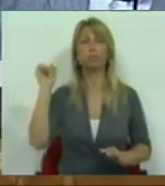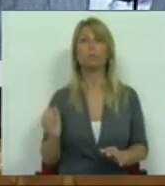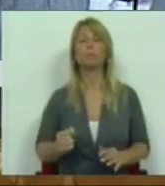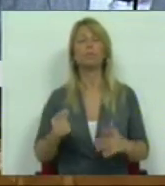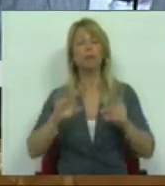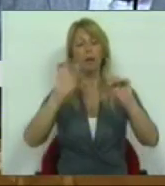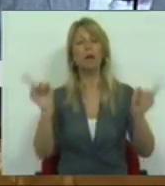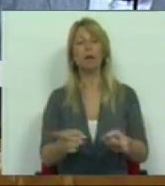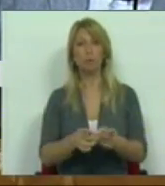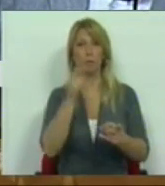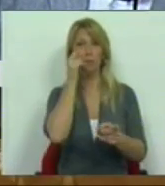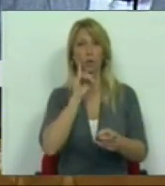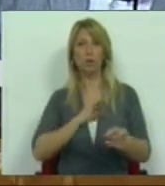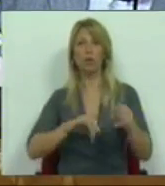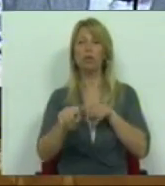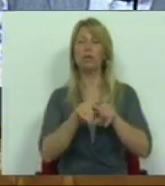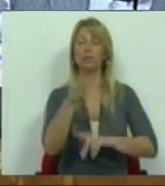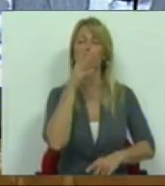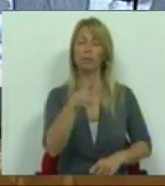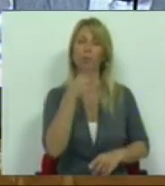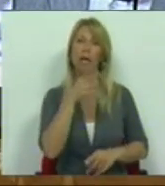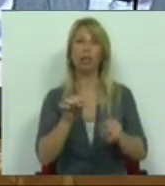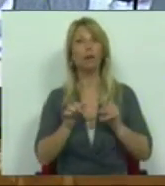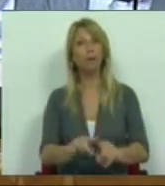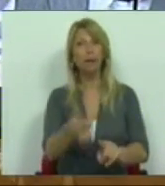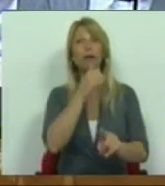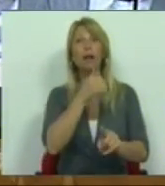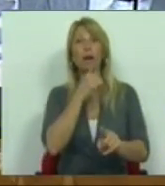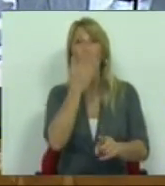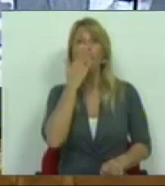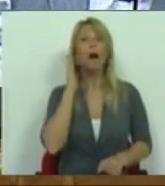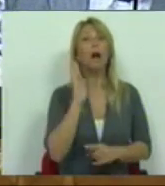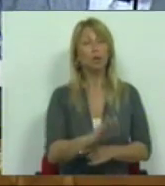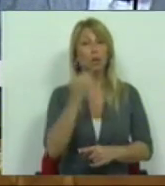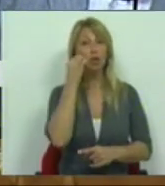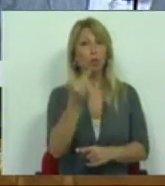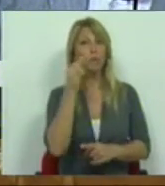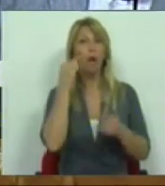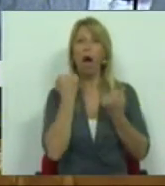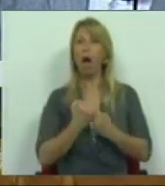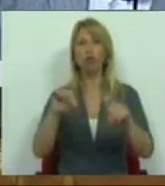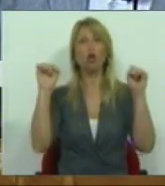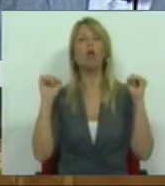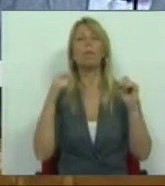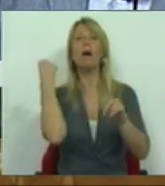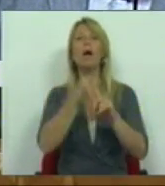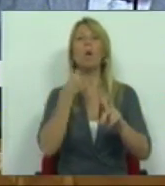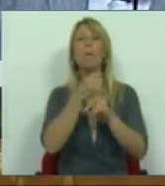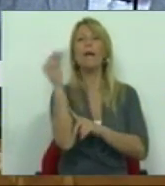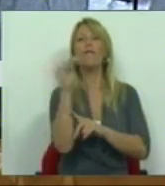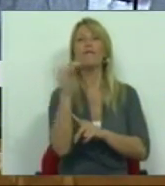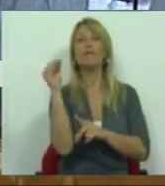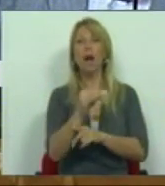senhores deputados, estabelecemos aqui um procedimento especial e autónomo de combate aos vossos